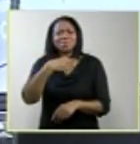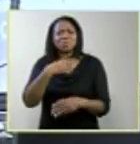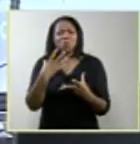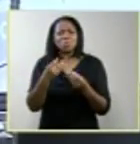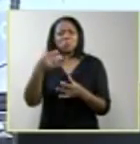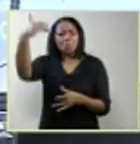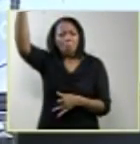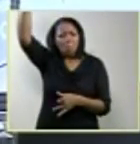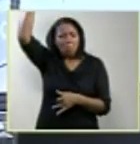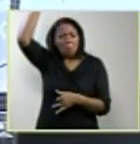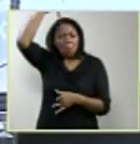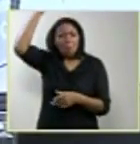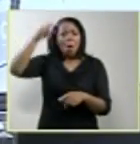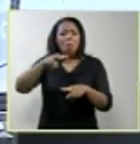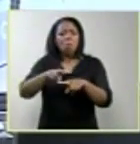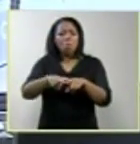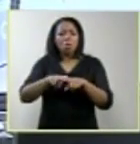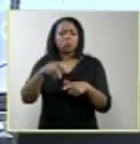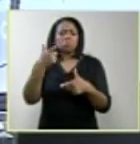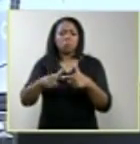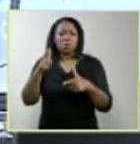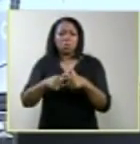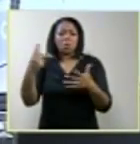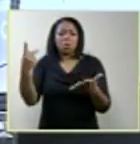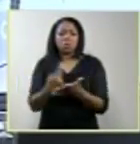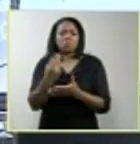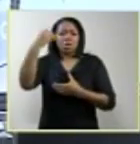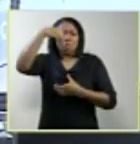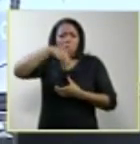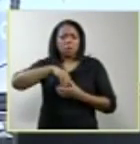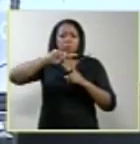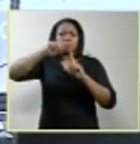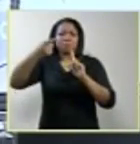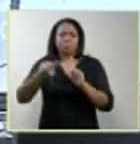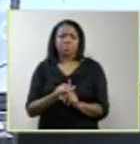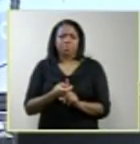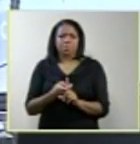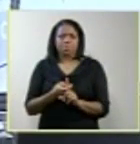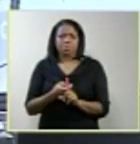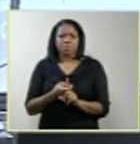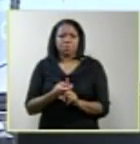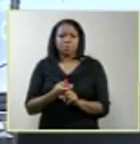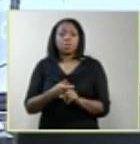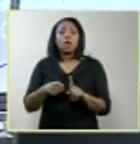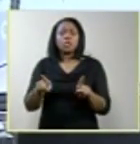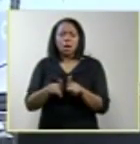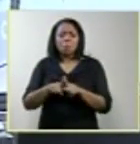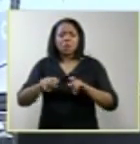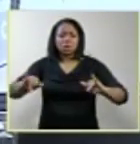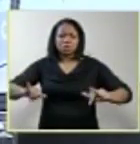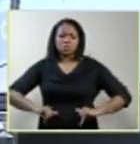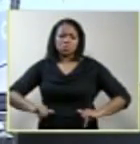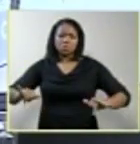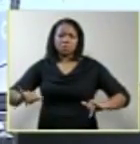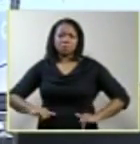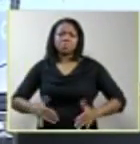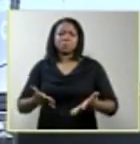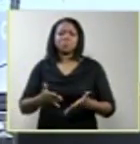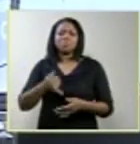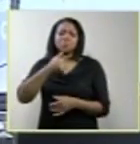dessas mulheres fica muito comprometida. Fixação na imagem fetal, sofrimento e tristeza por fuga.